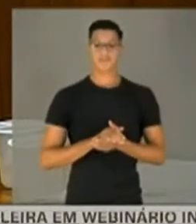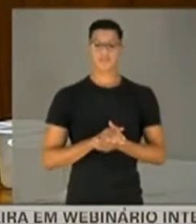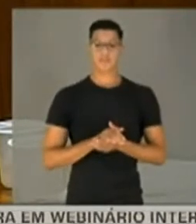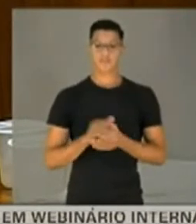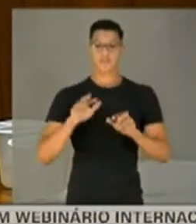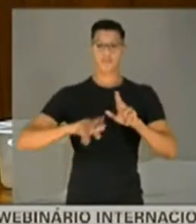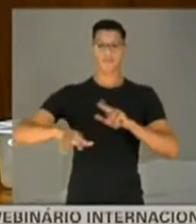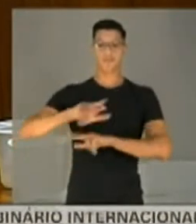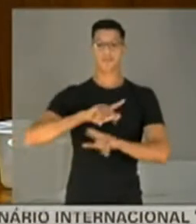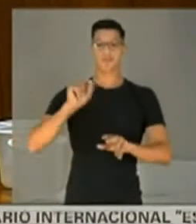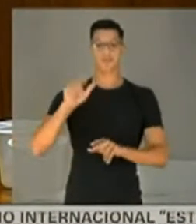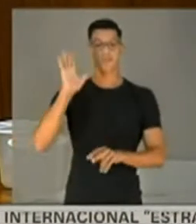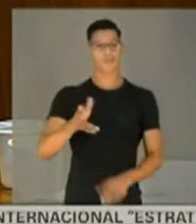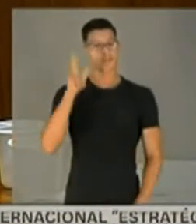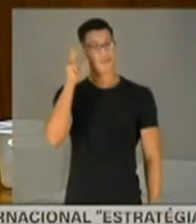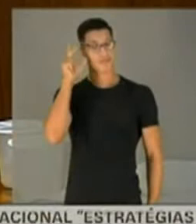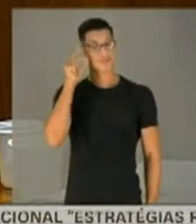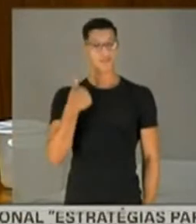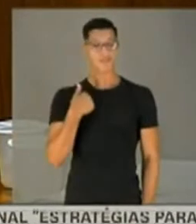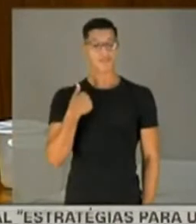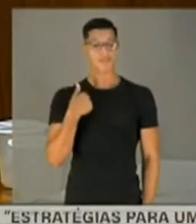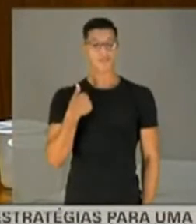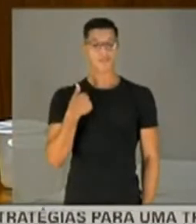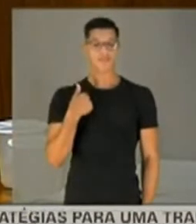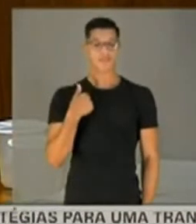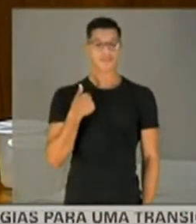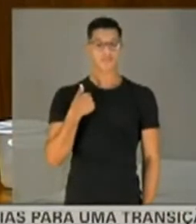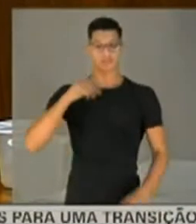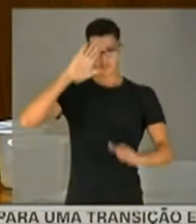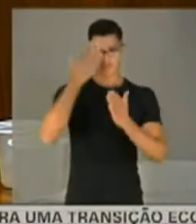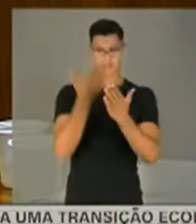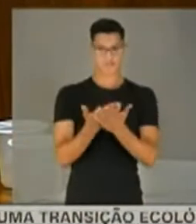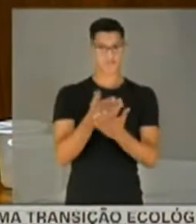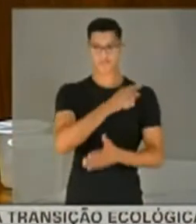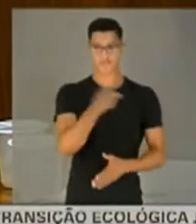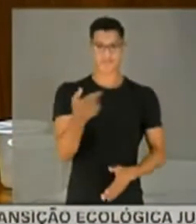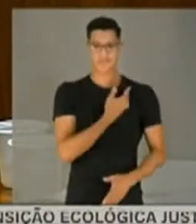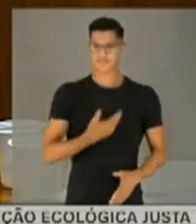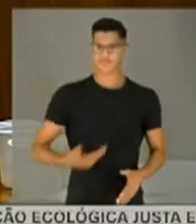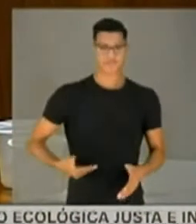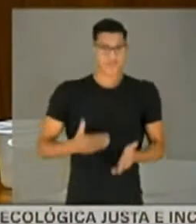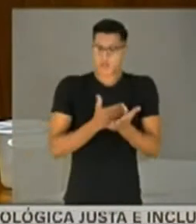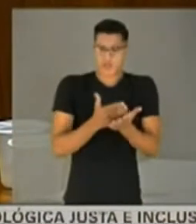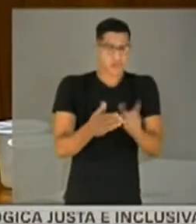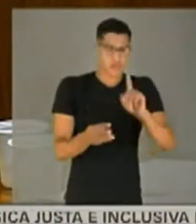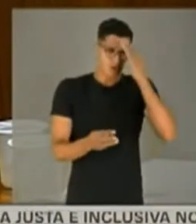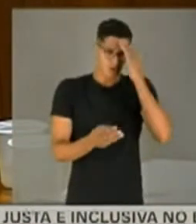do que eu já ouvi, eu não acreditei nesse governo federal. Desde o início.